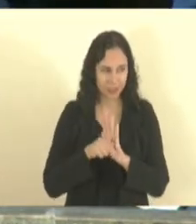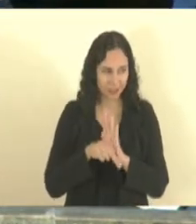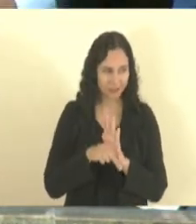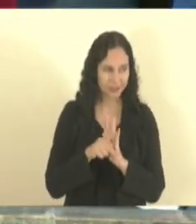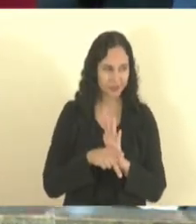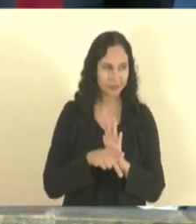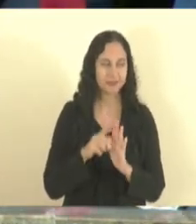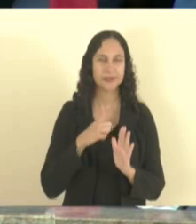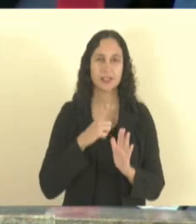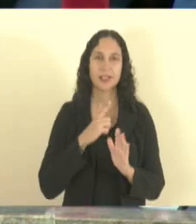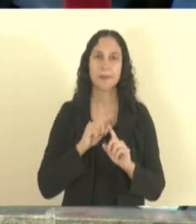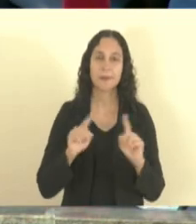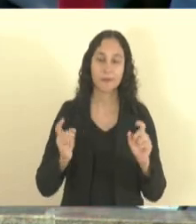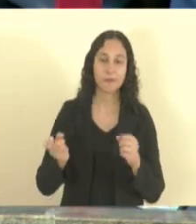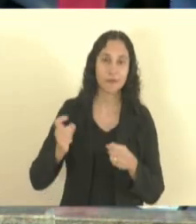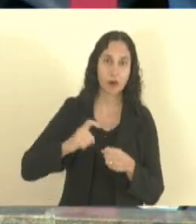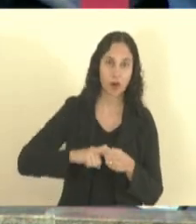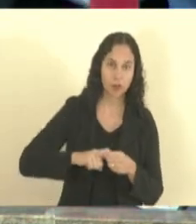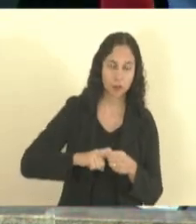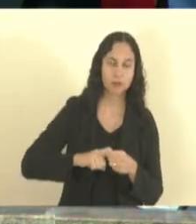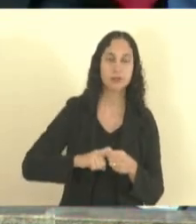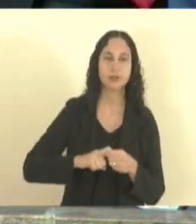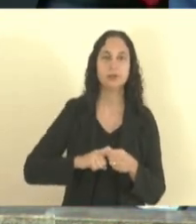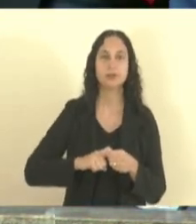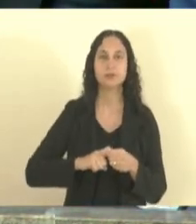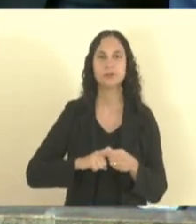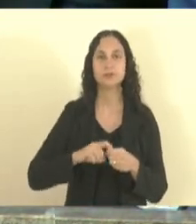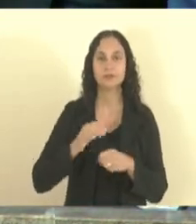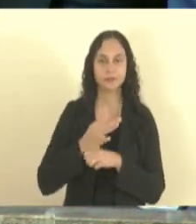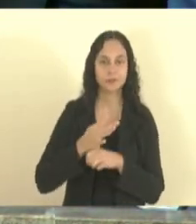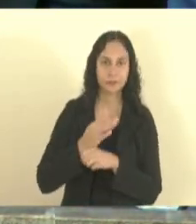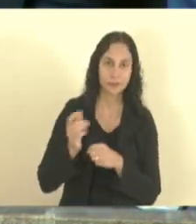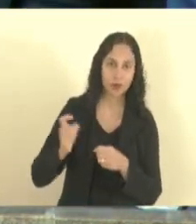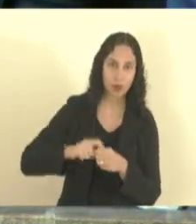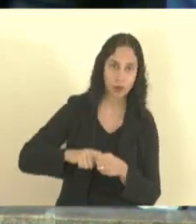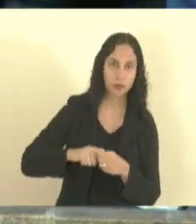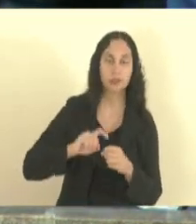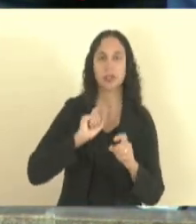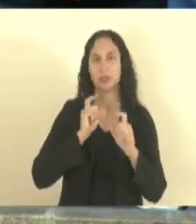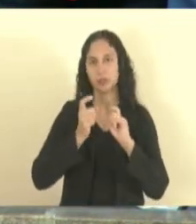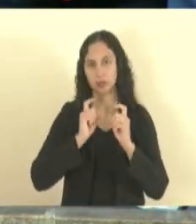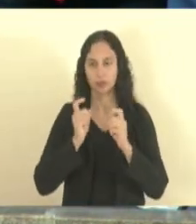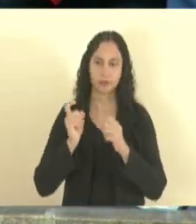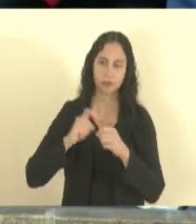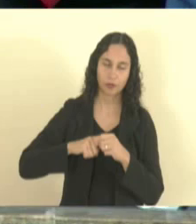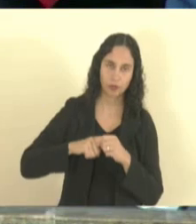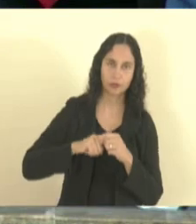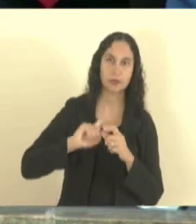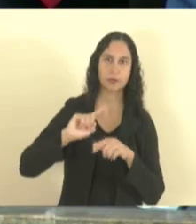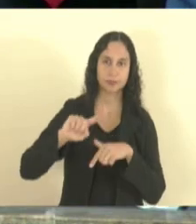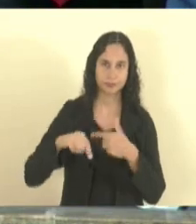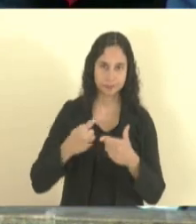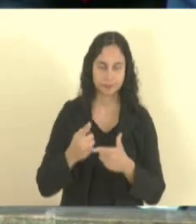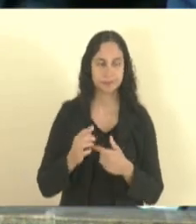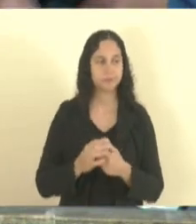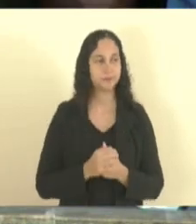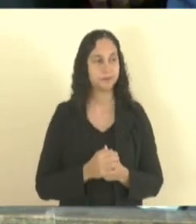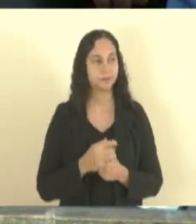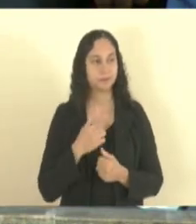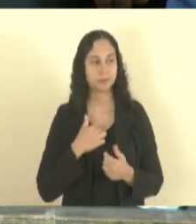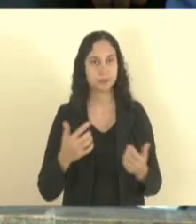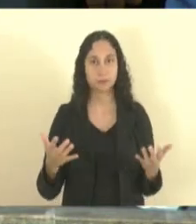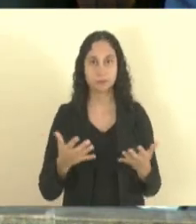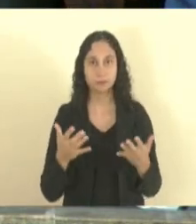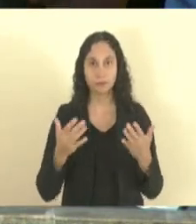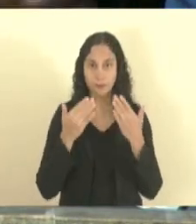retornaremos após o recesso parlamentar com as reuniões ordinárias da comissão eu não não vai ser possível hoje